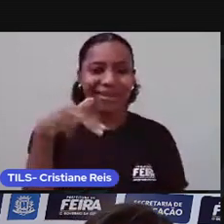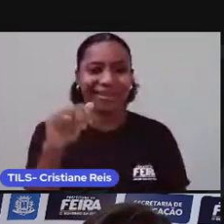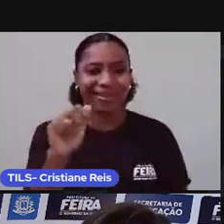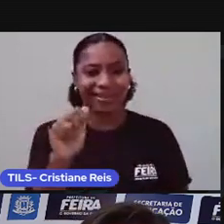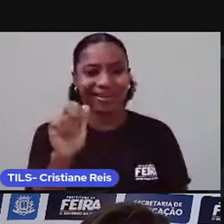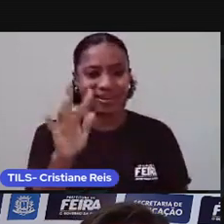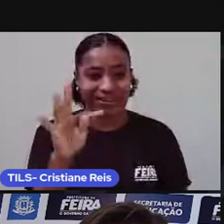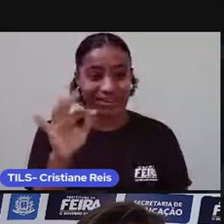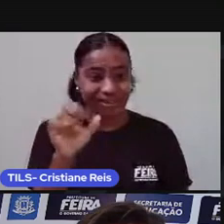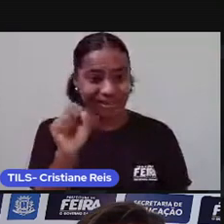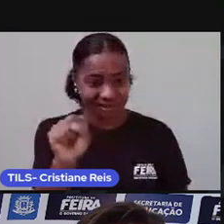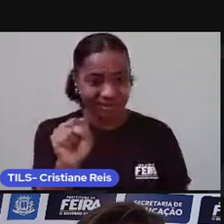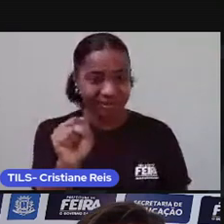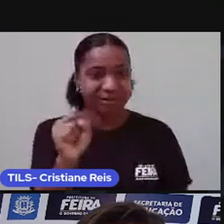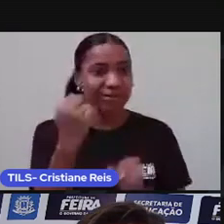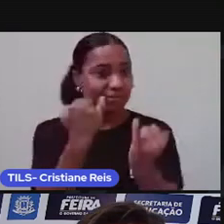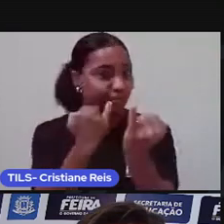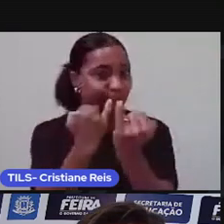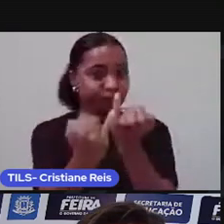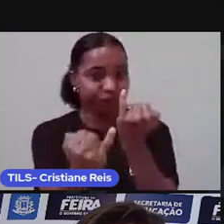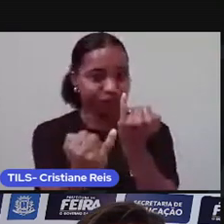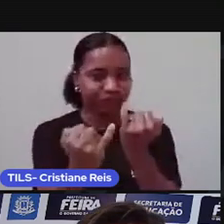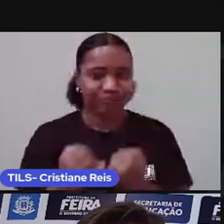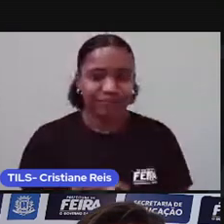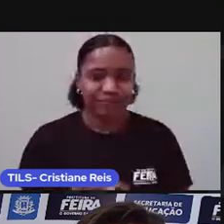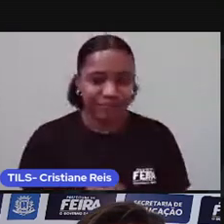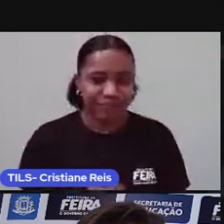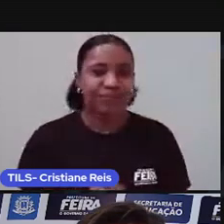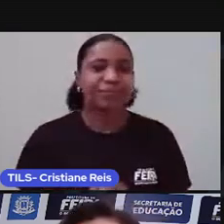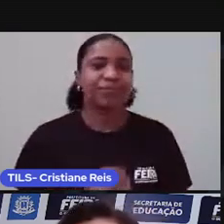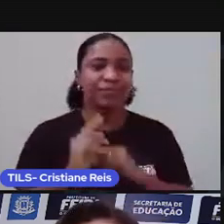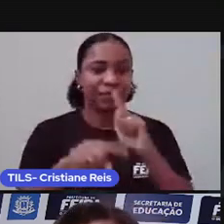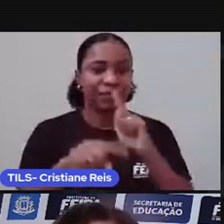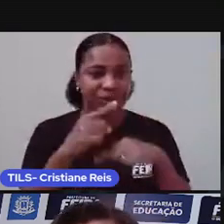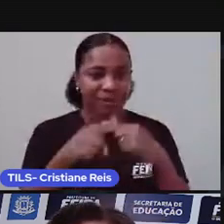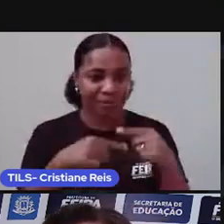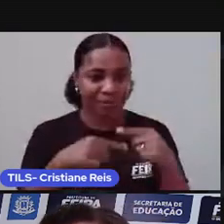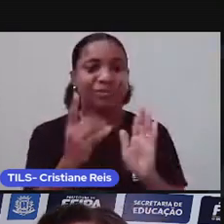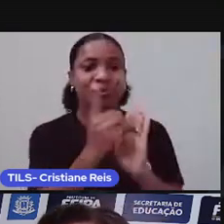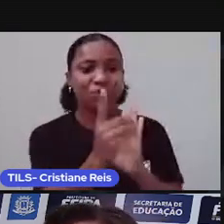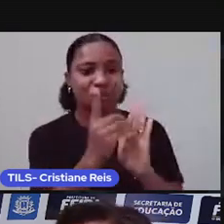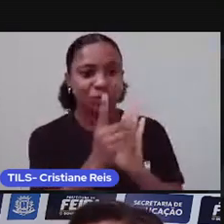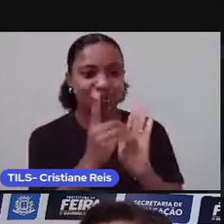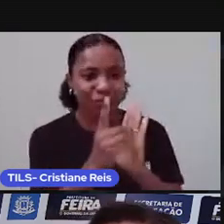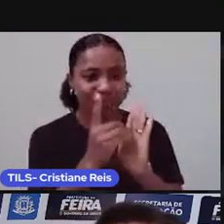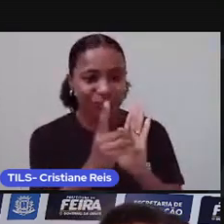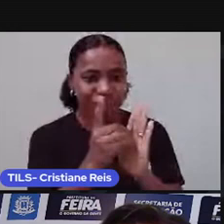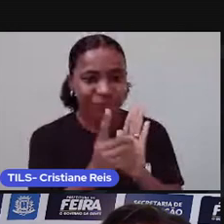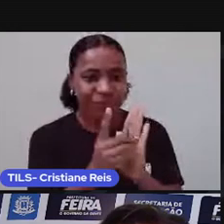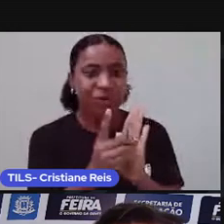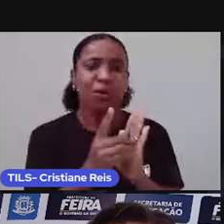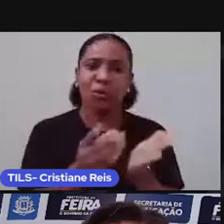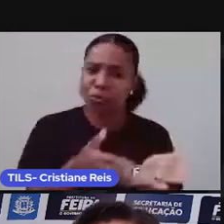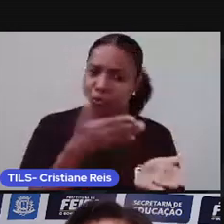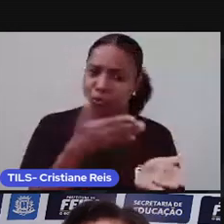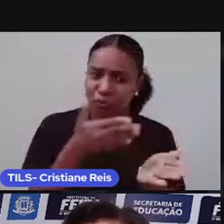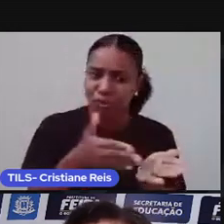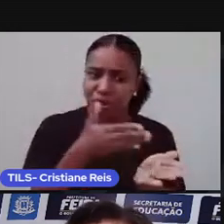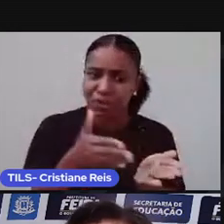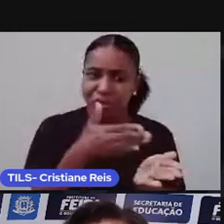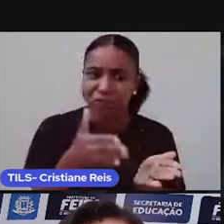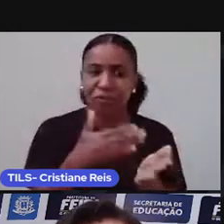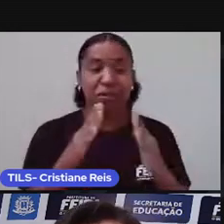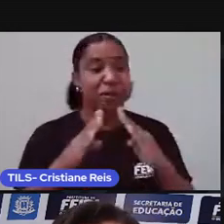cognáteis. Ou... No seu dicionário, o dicionário físico que tem na sua